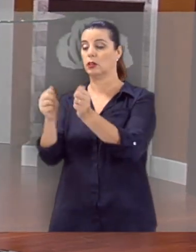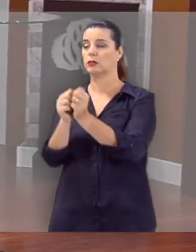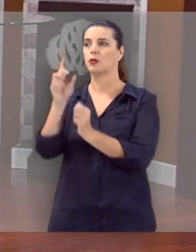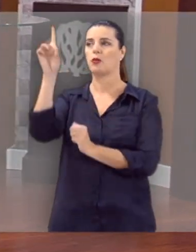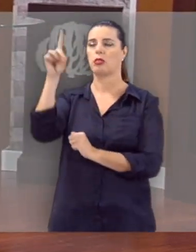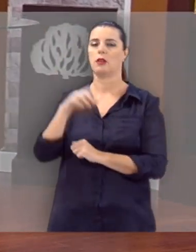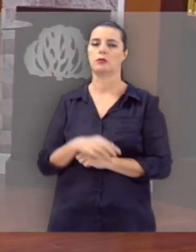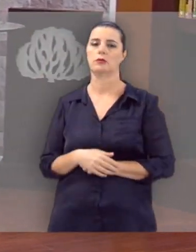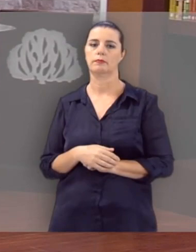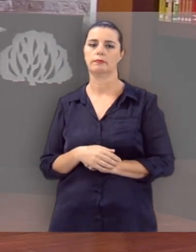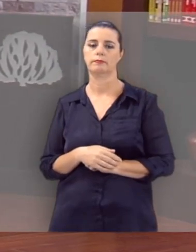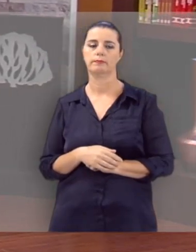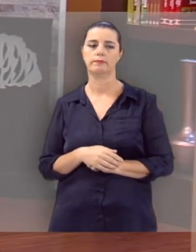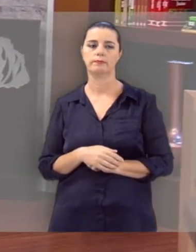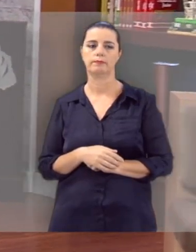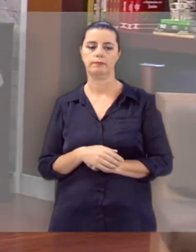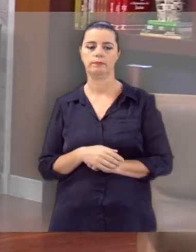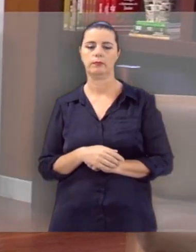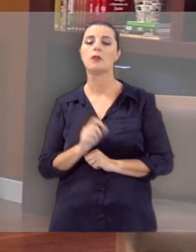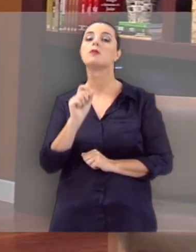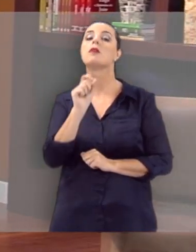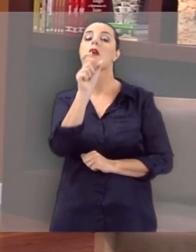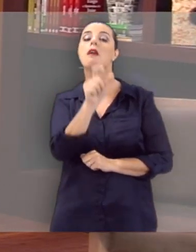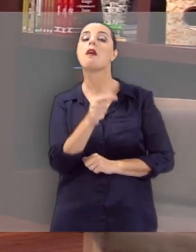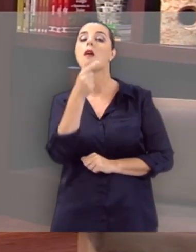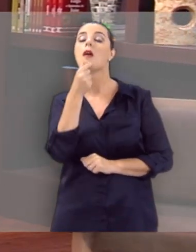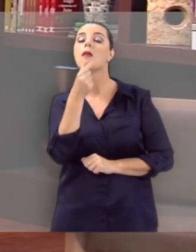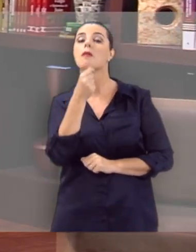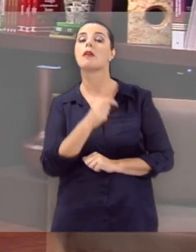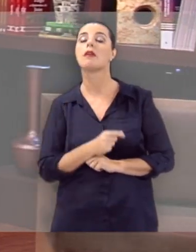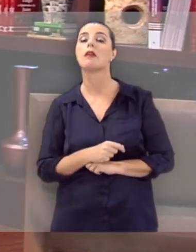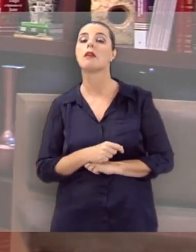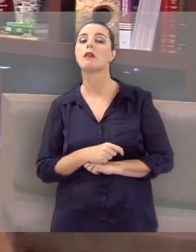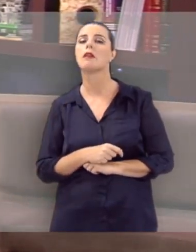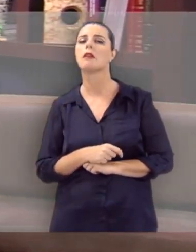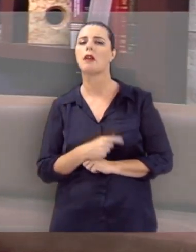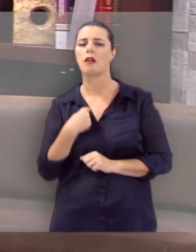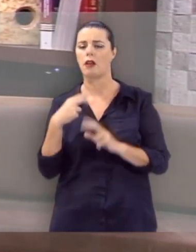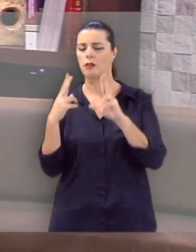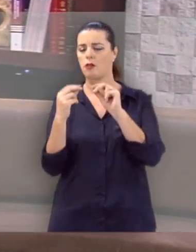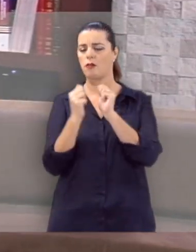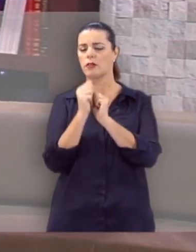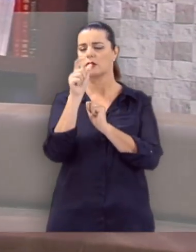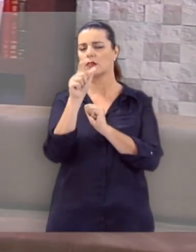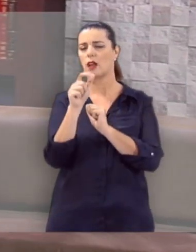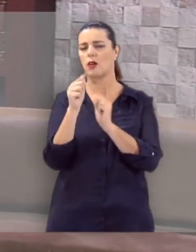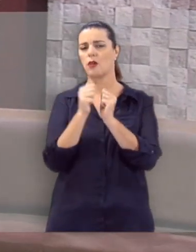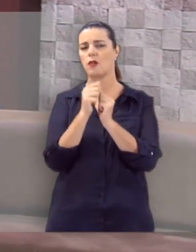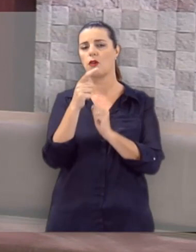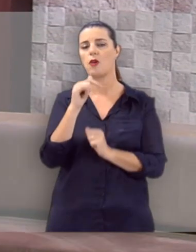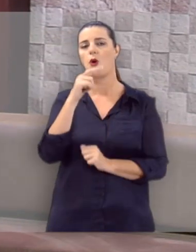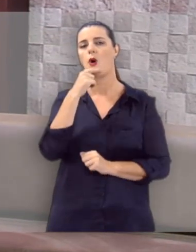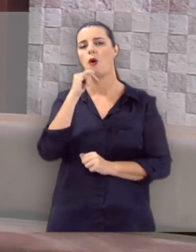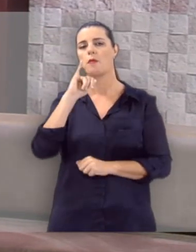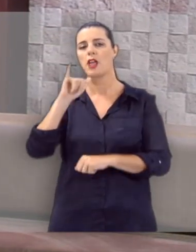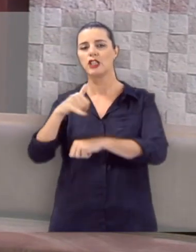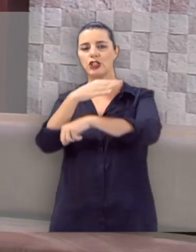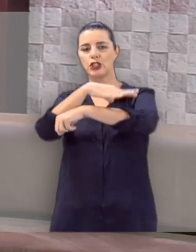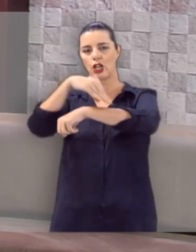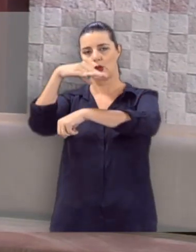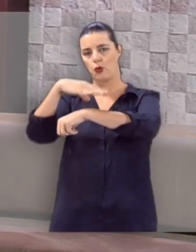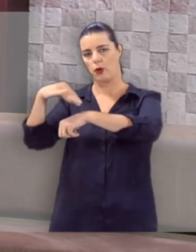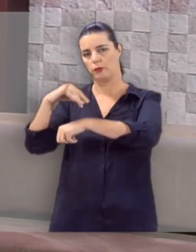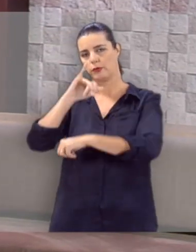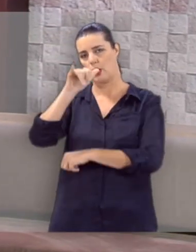lutando com Deus. Quem foi este homem? Eu quero conversar um pouco com você sobre